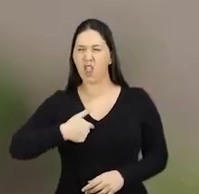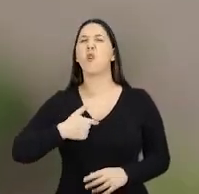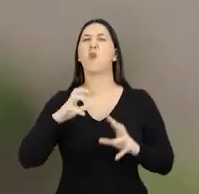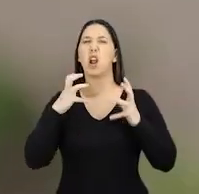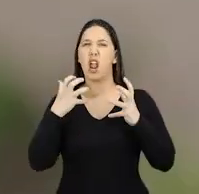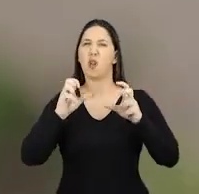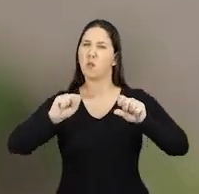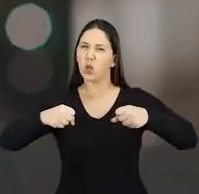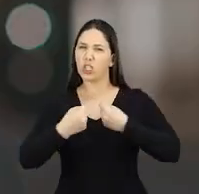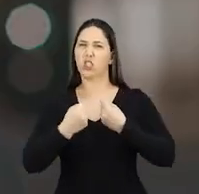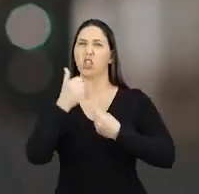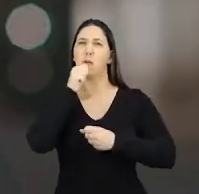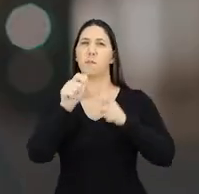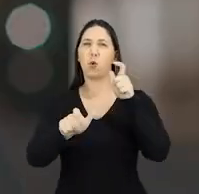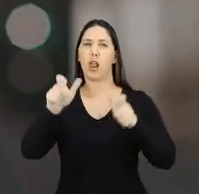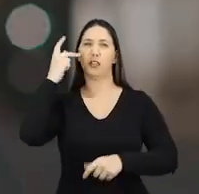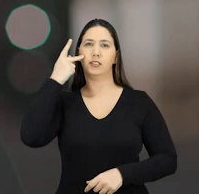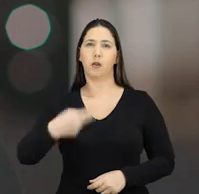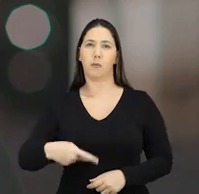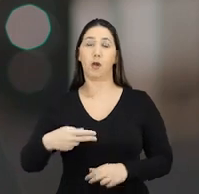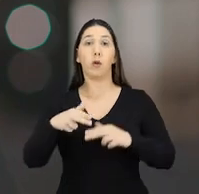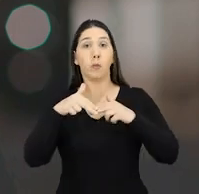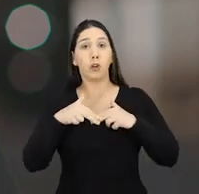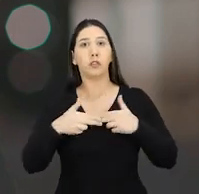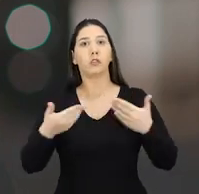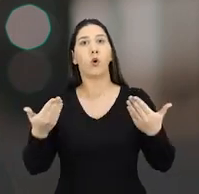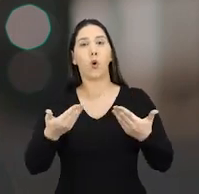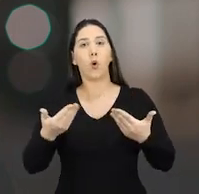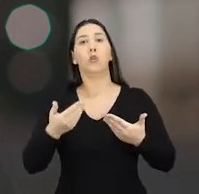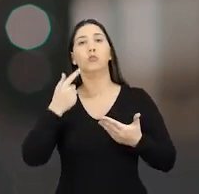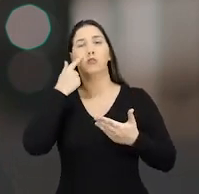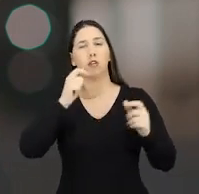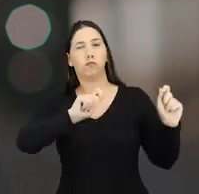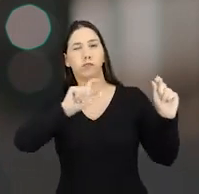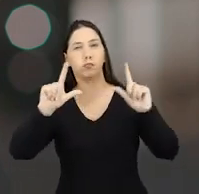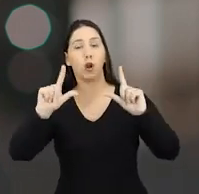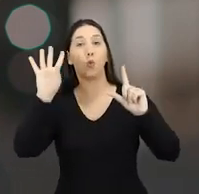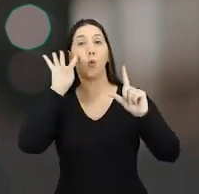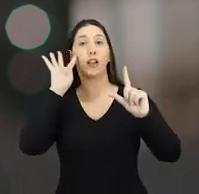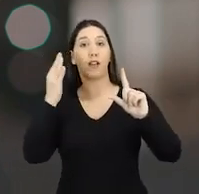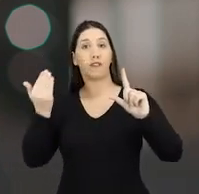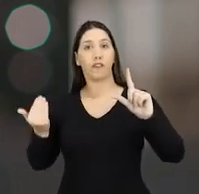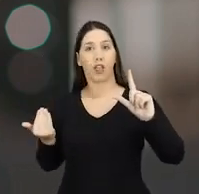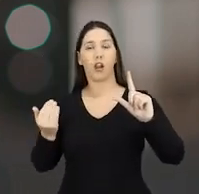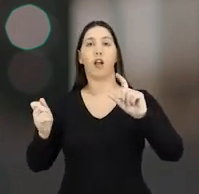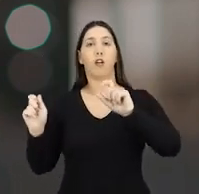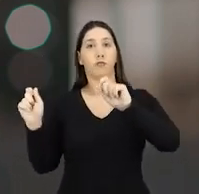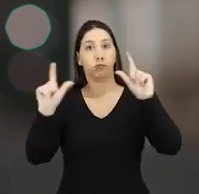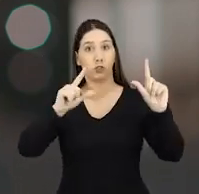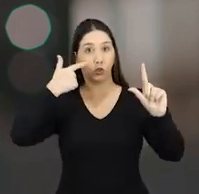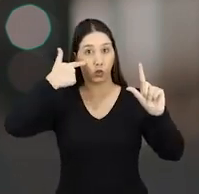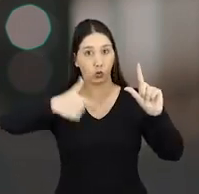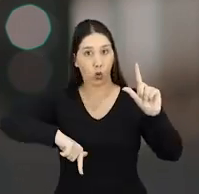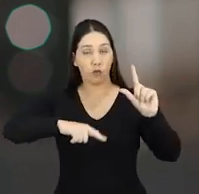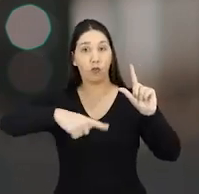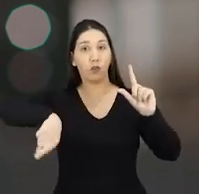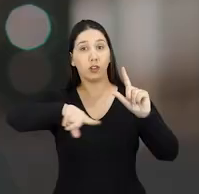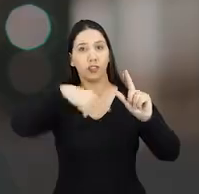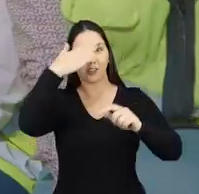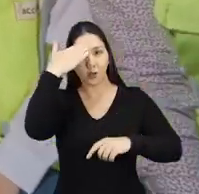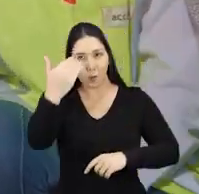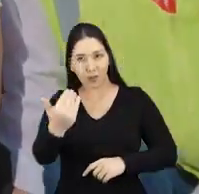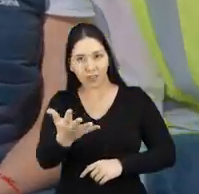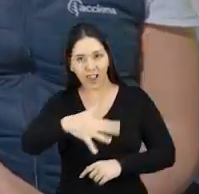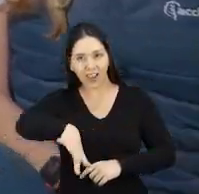proteger as mulheres de São Paulo. É por isso que hoje eu pedi para repetir o programa que foi ao ar na última quarta-feira. Esse programa é em homenagem a todas as mulheres